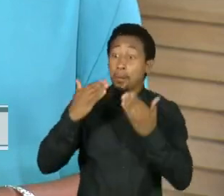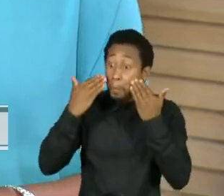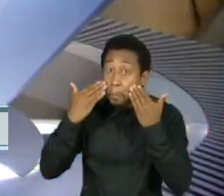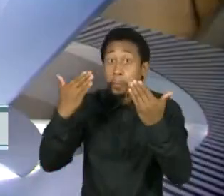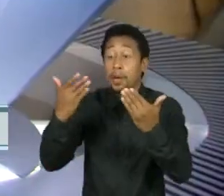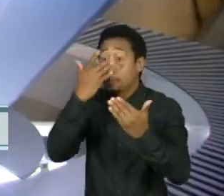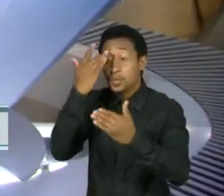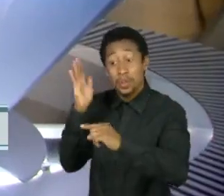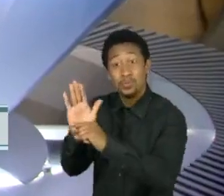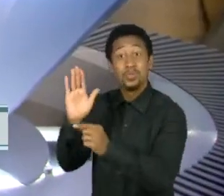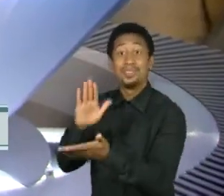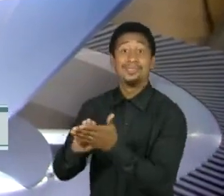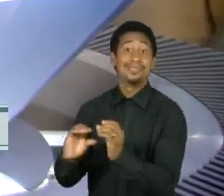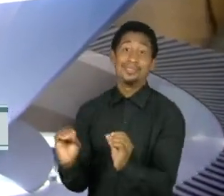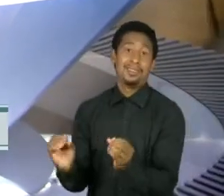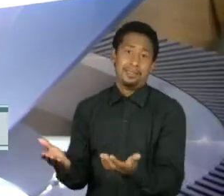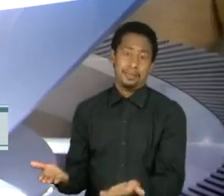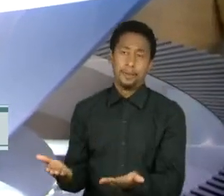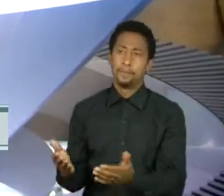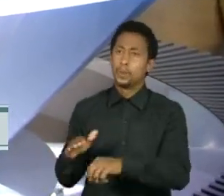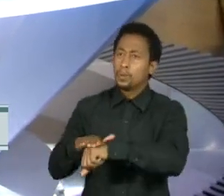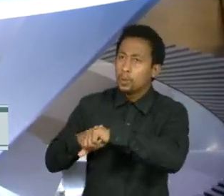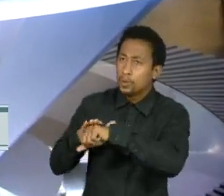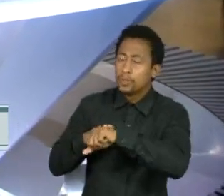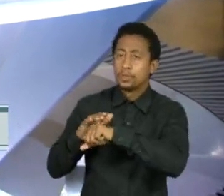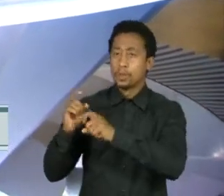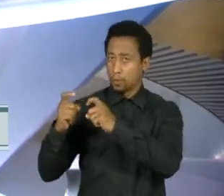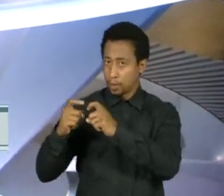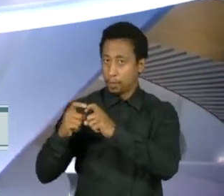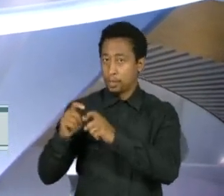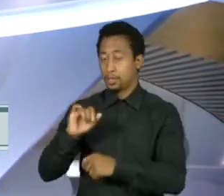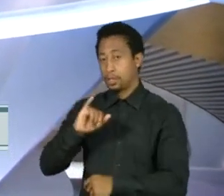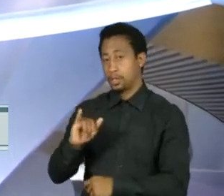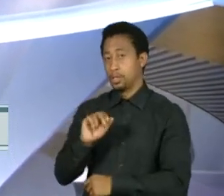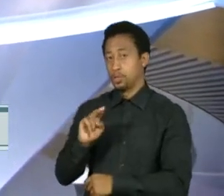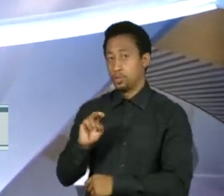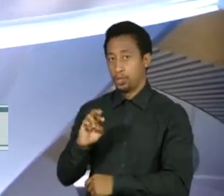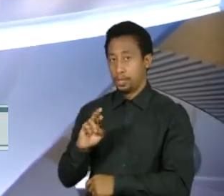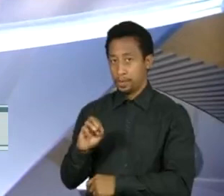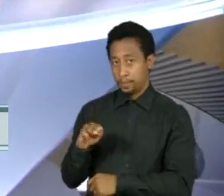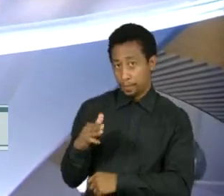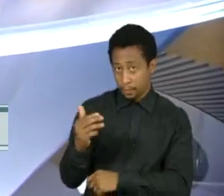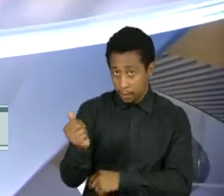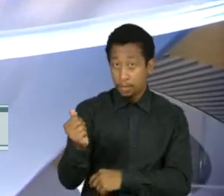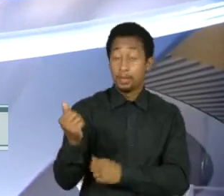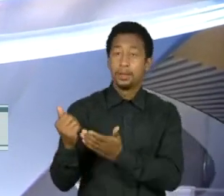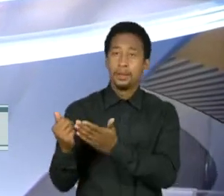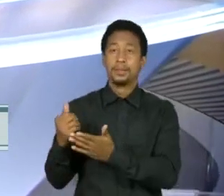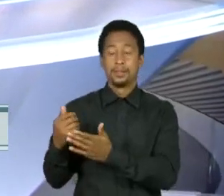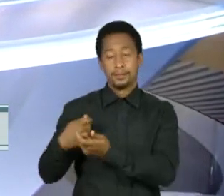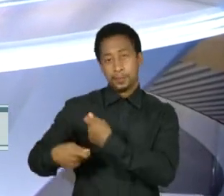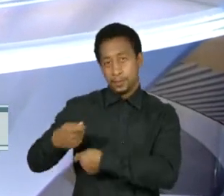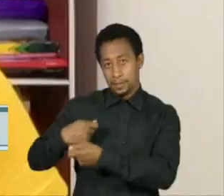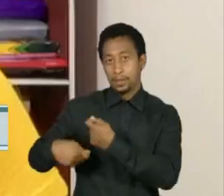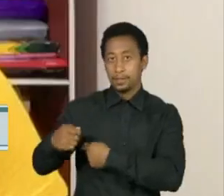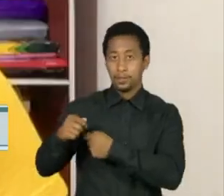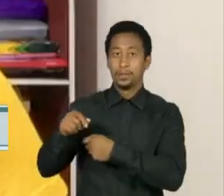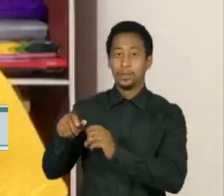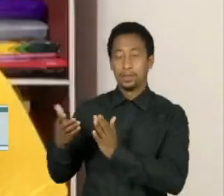nada. Sobre esse assunto eu conversei com a médica Jurema Werneck, diretora executiva da Anistia Internacional no Brasil.